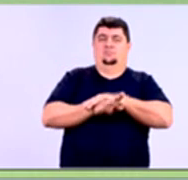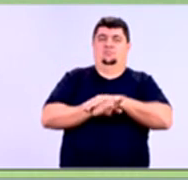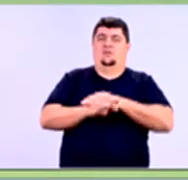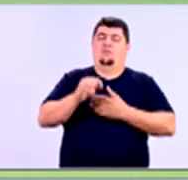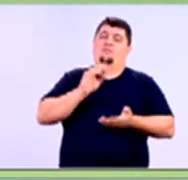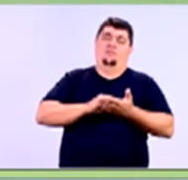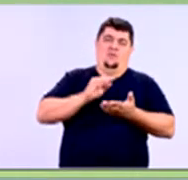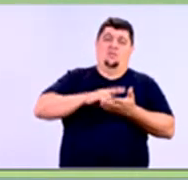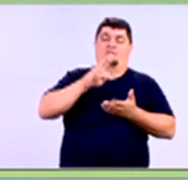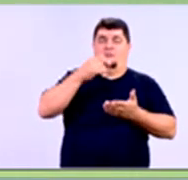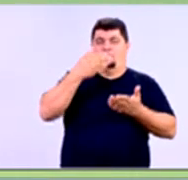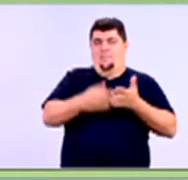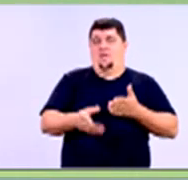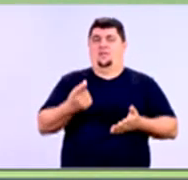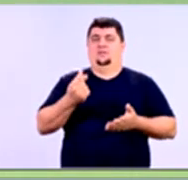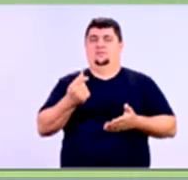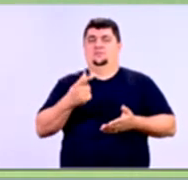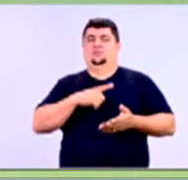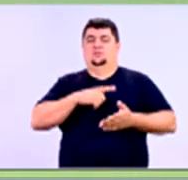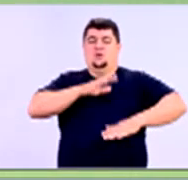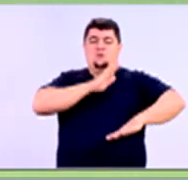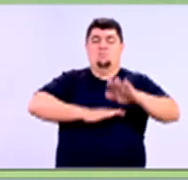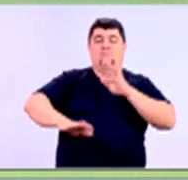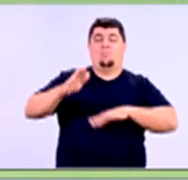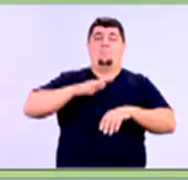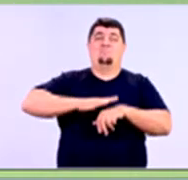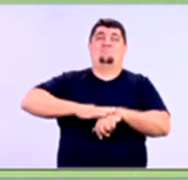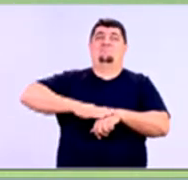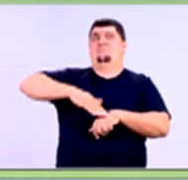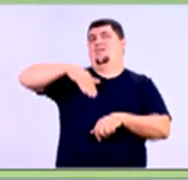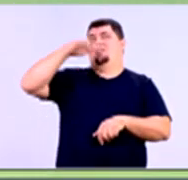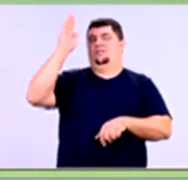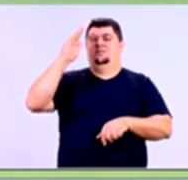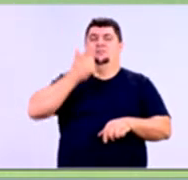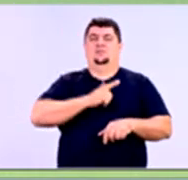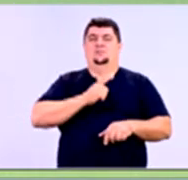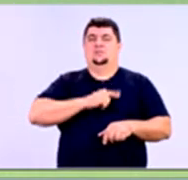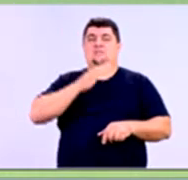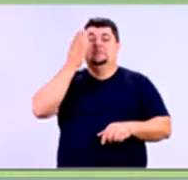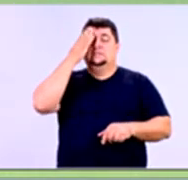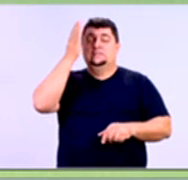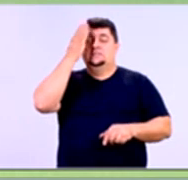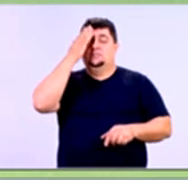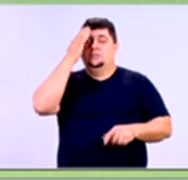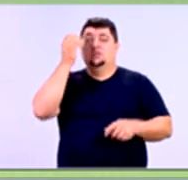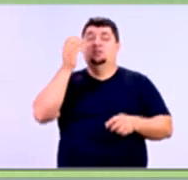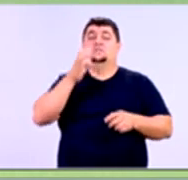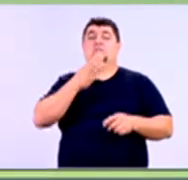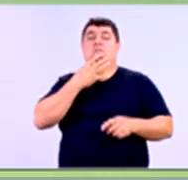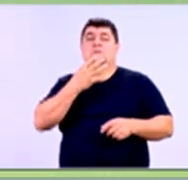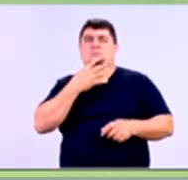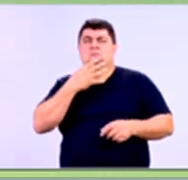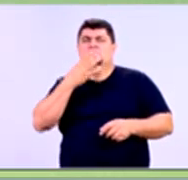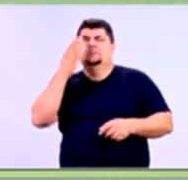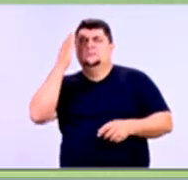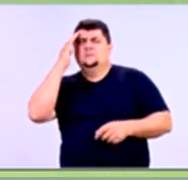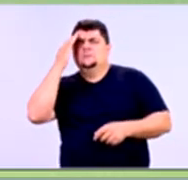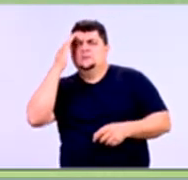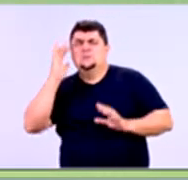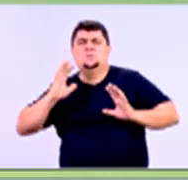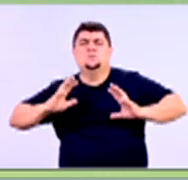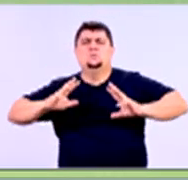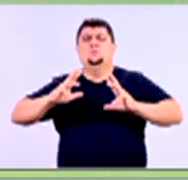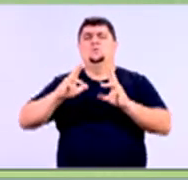lucratividade suficiente para se manter o restante do ano. Então, você tem que compreender as sazonalidades do seu mercado, tem que compreender os seus